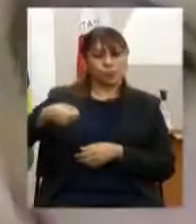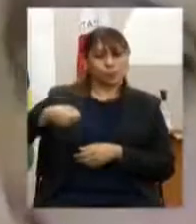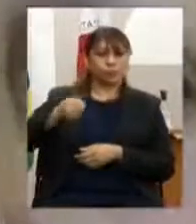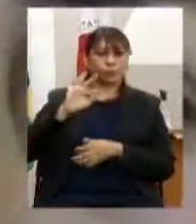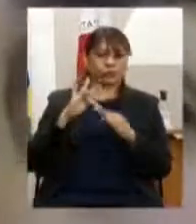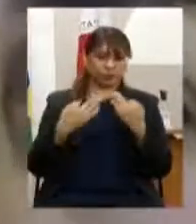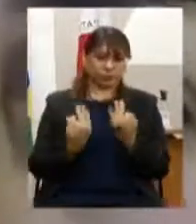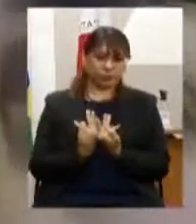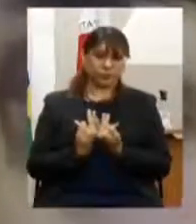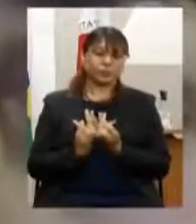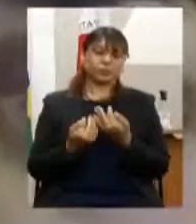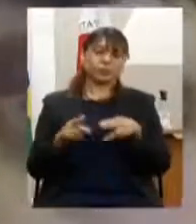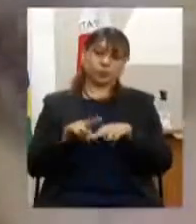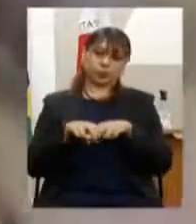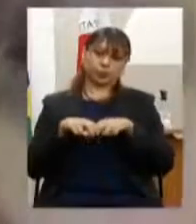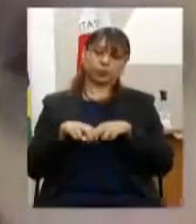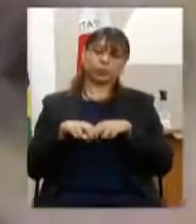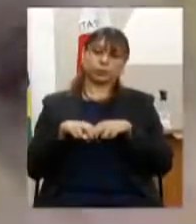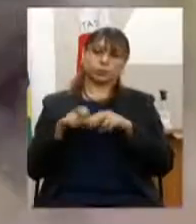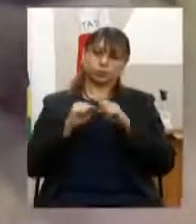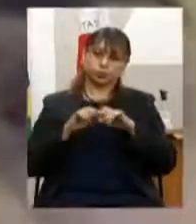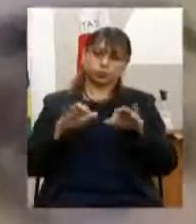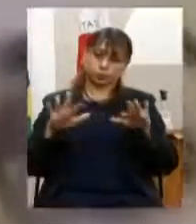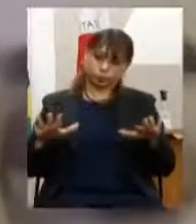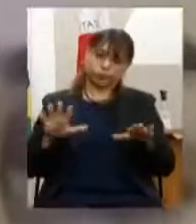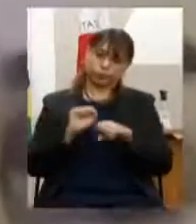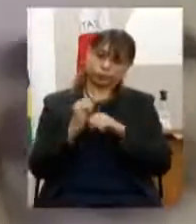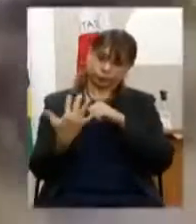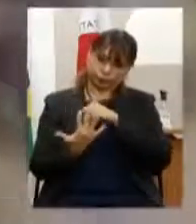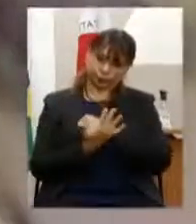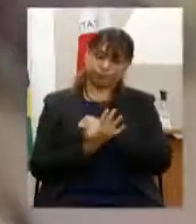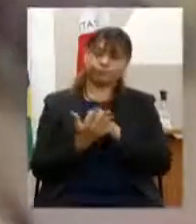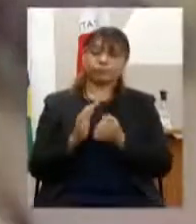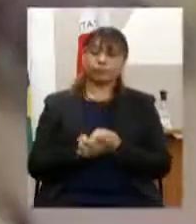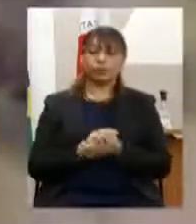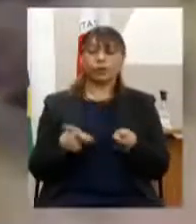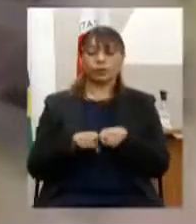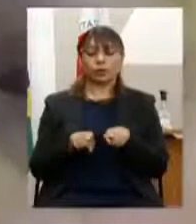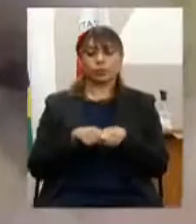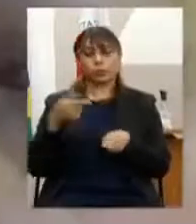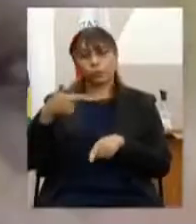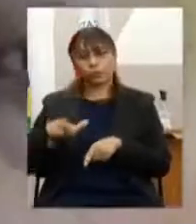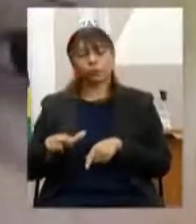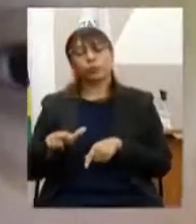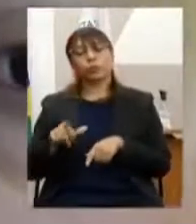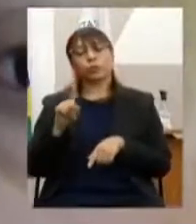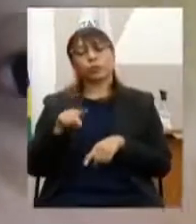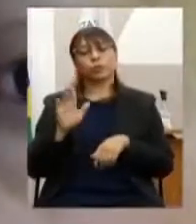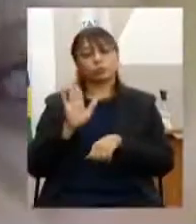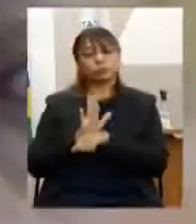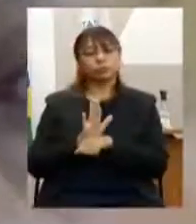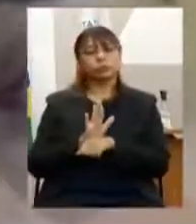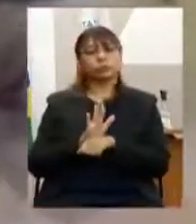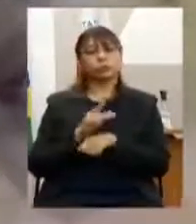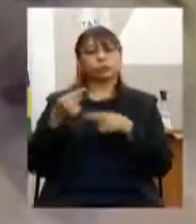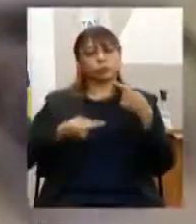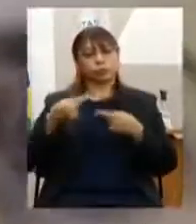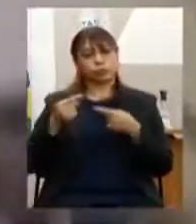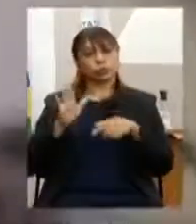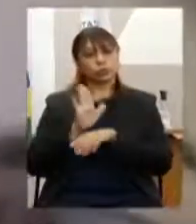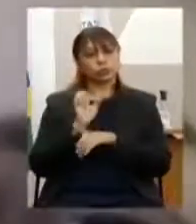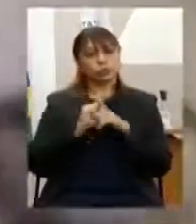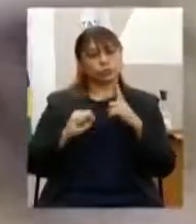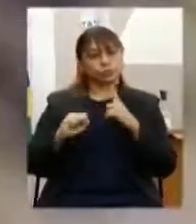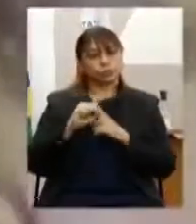decorrência do programa da propagação do coronavírus, a outra ação é assessoramento à política estadual de assistência social,